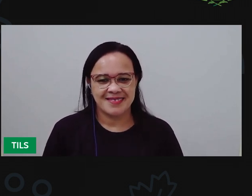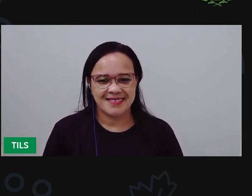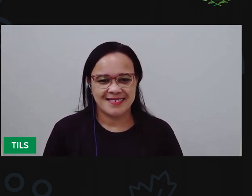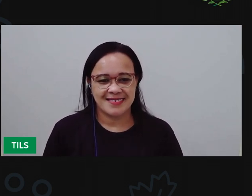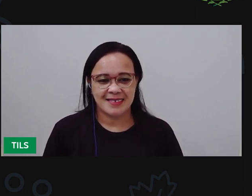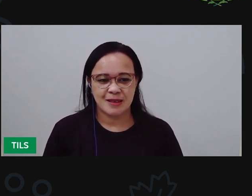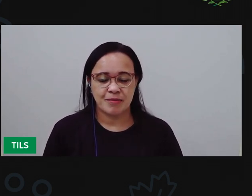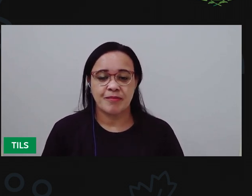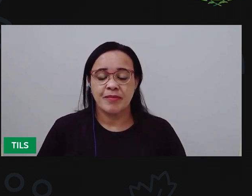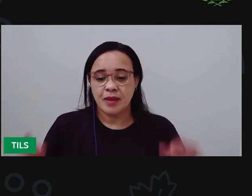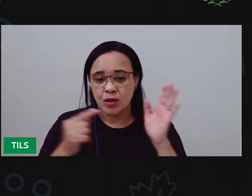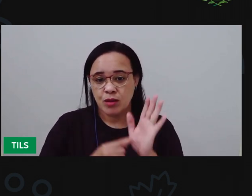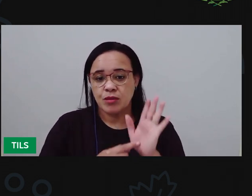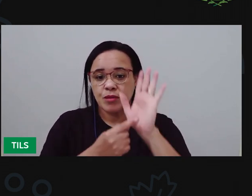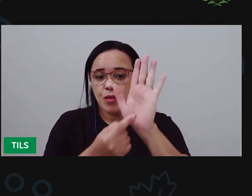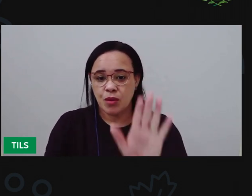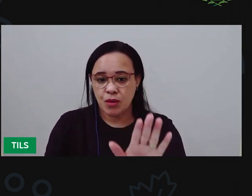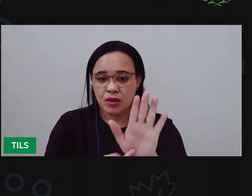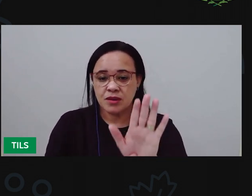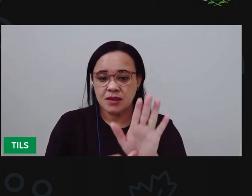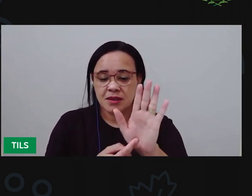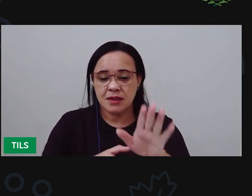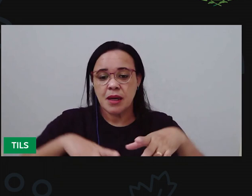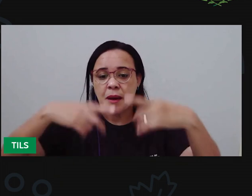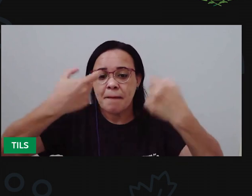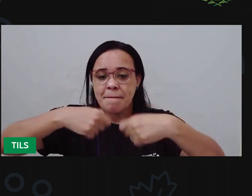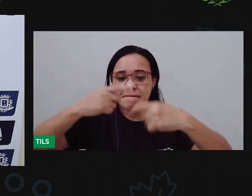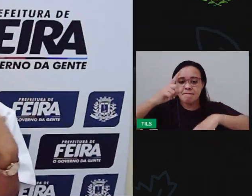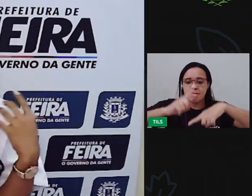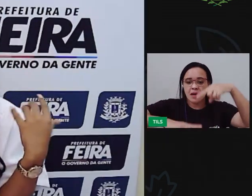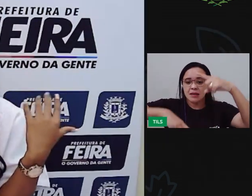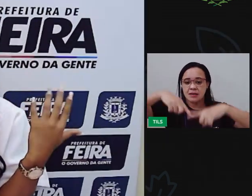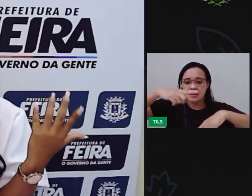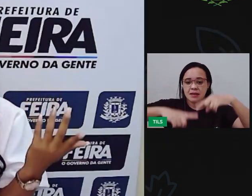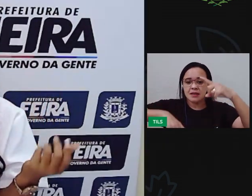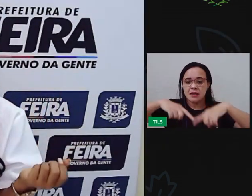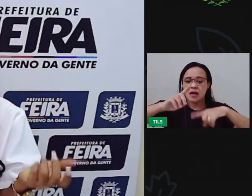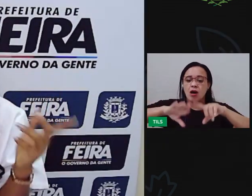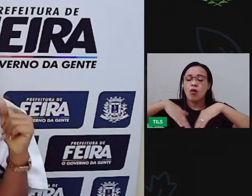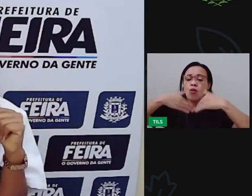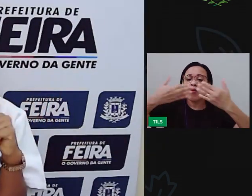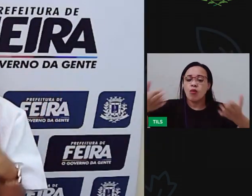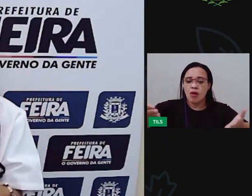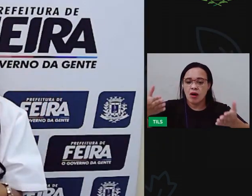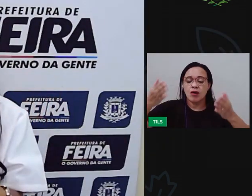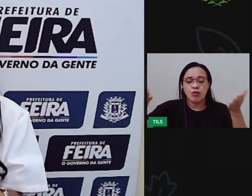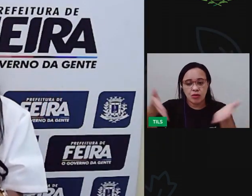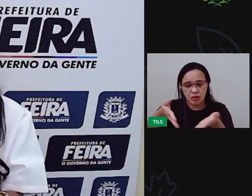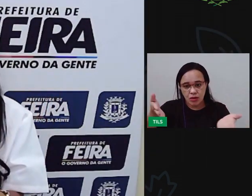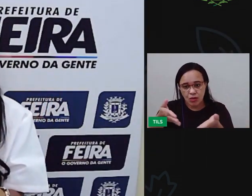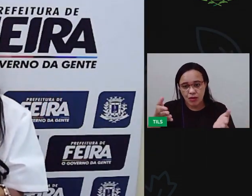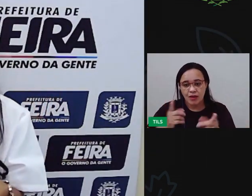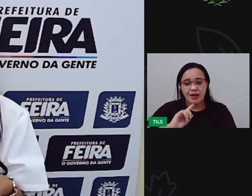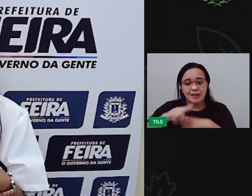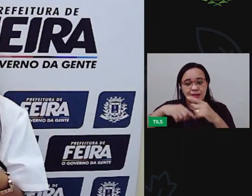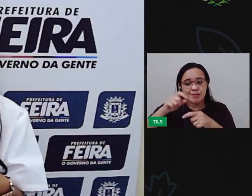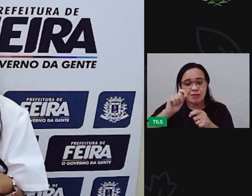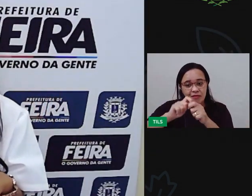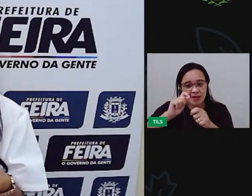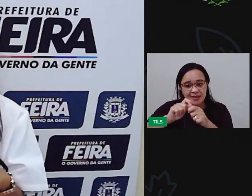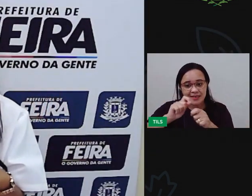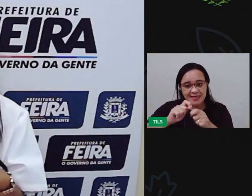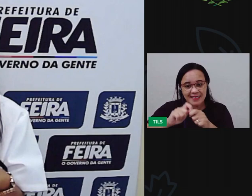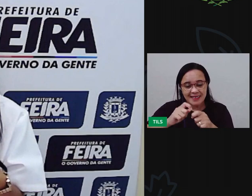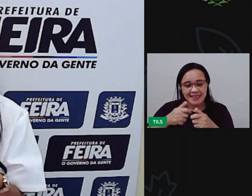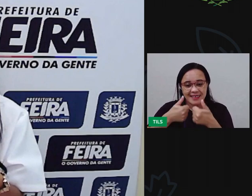Vou mostrar o que é que a gente vai precisar. Que materiais a gente vai usar para confeccionar uma